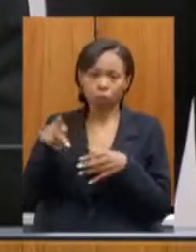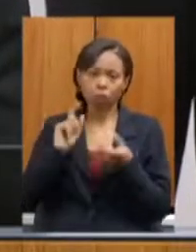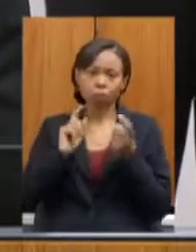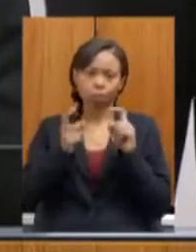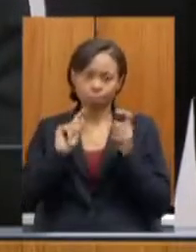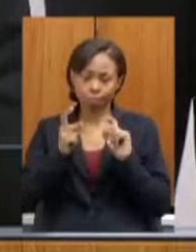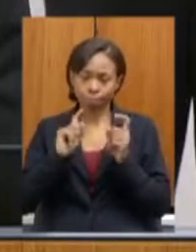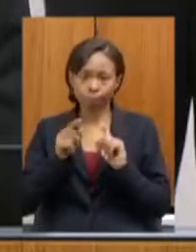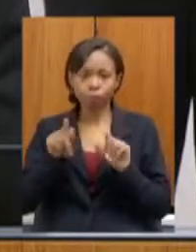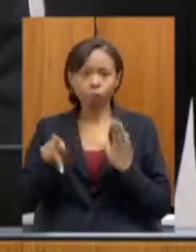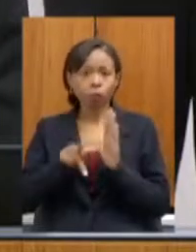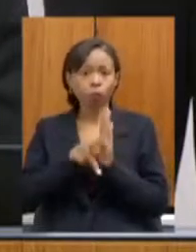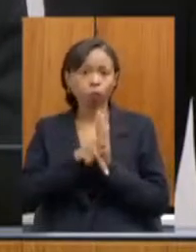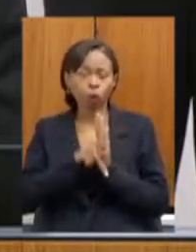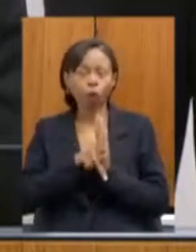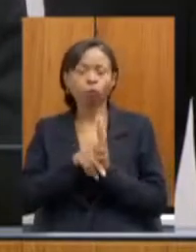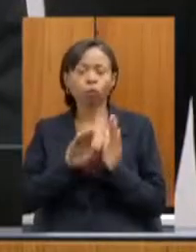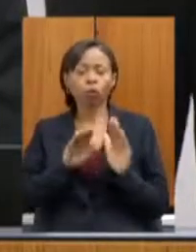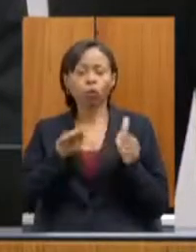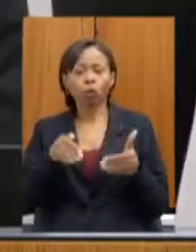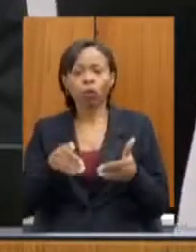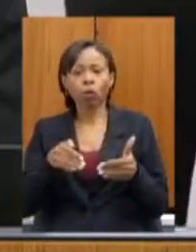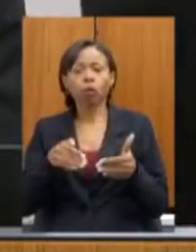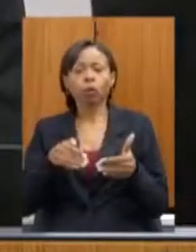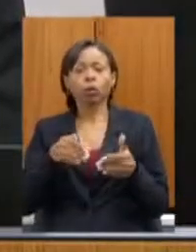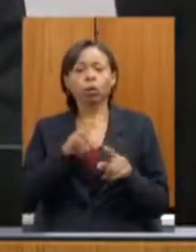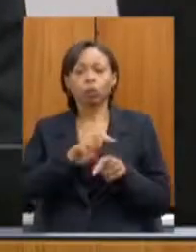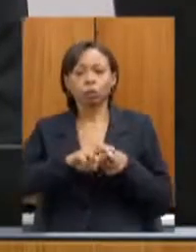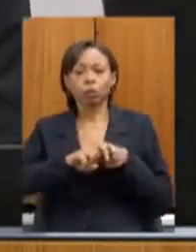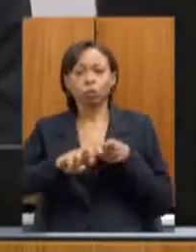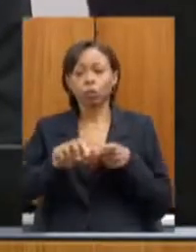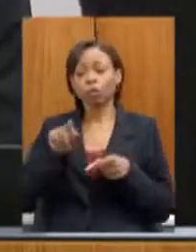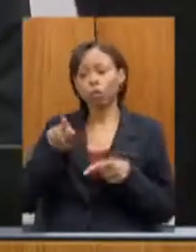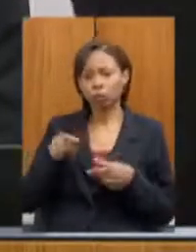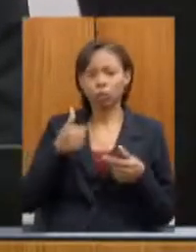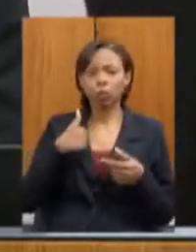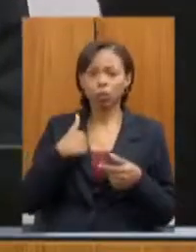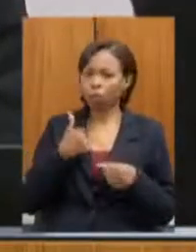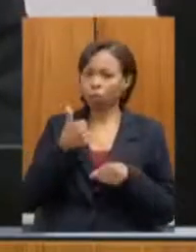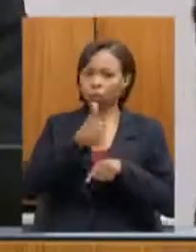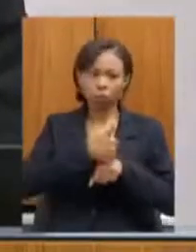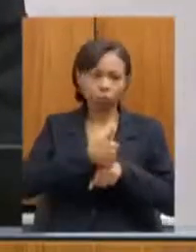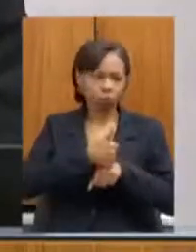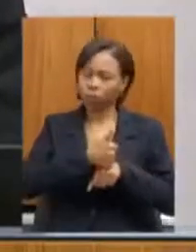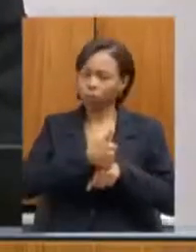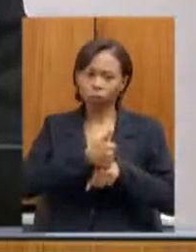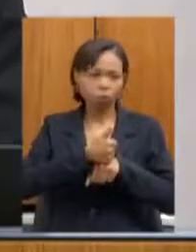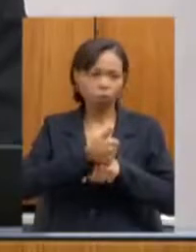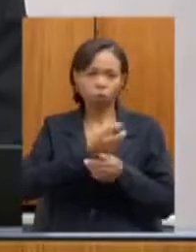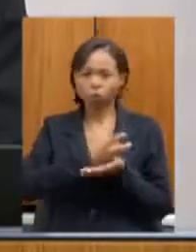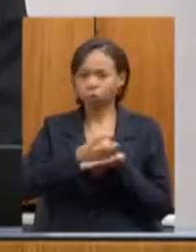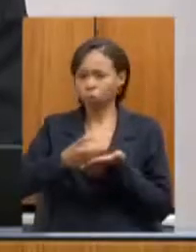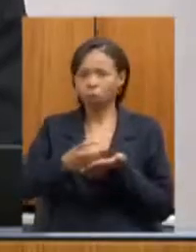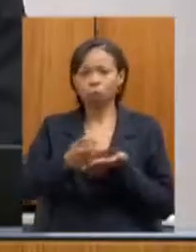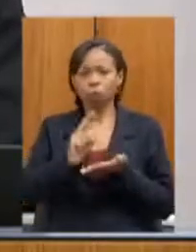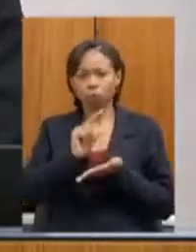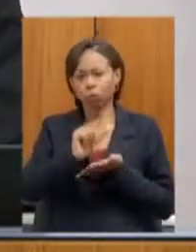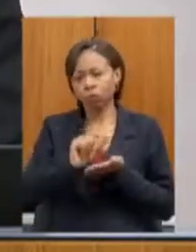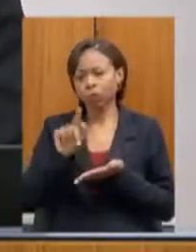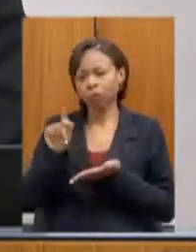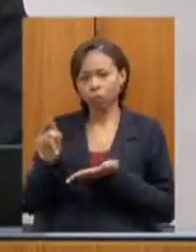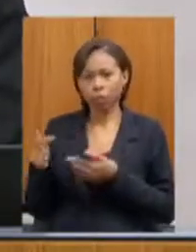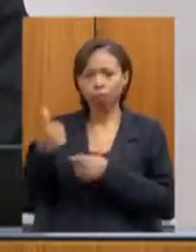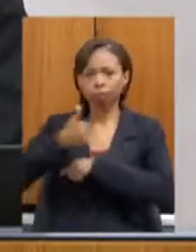Comissão Pró-Ferrovias Mineiras, então, passarei a ele a presidência e ele tocará os trabalhos com a sua expertise,